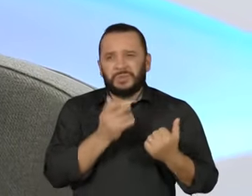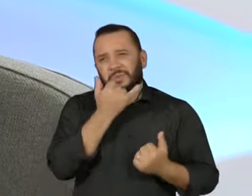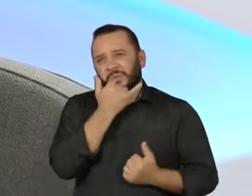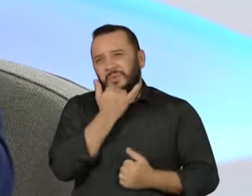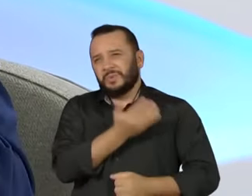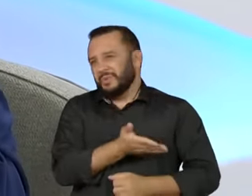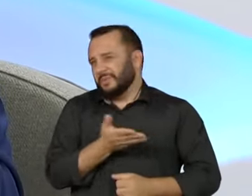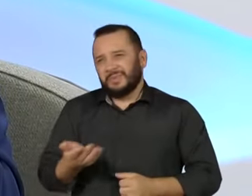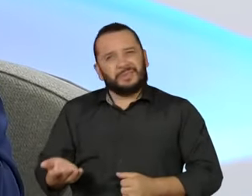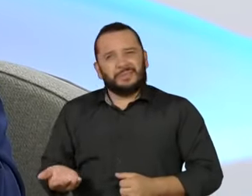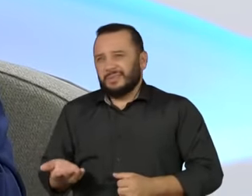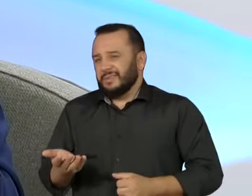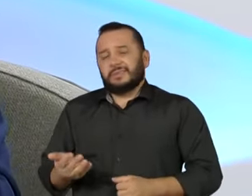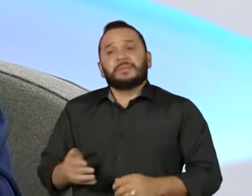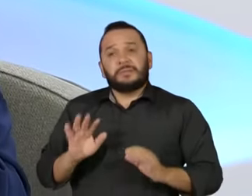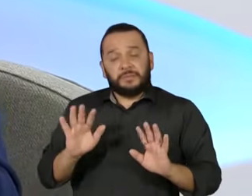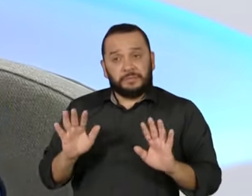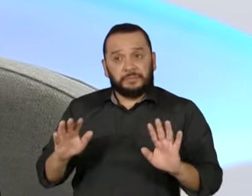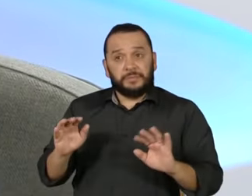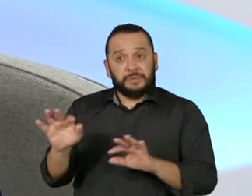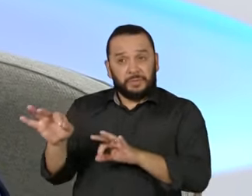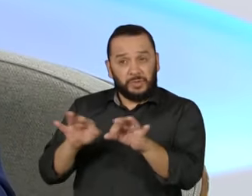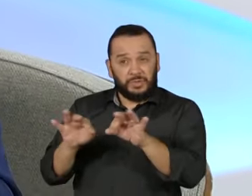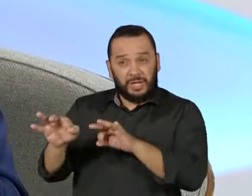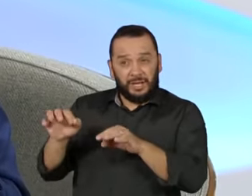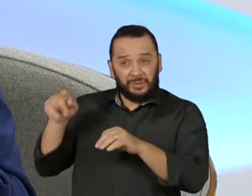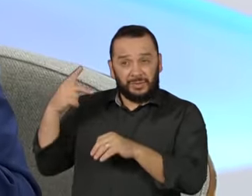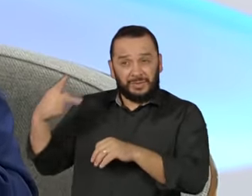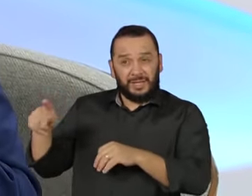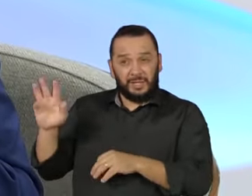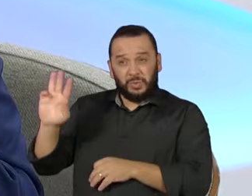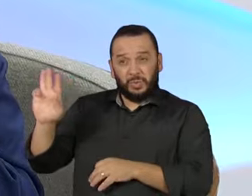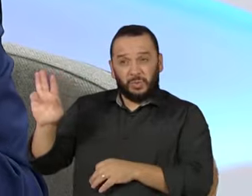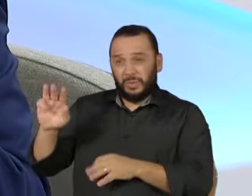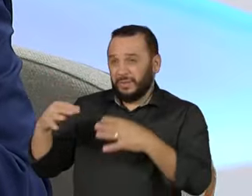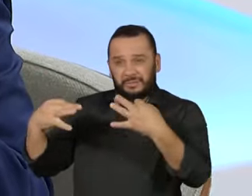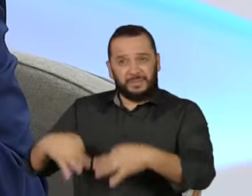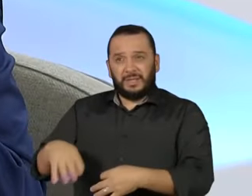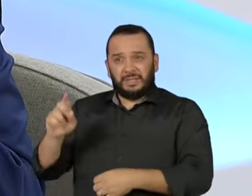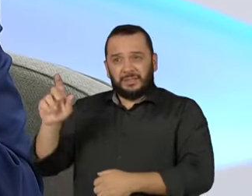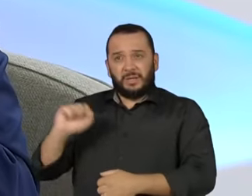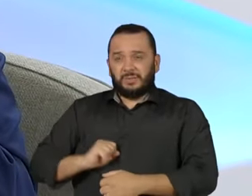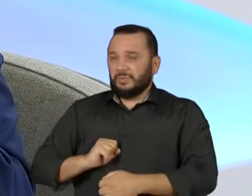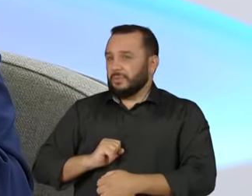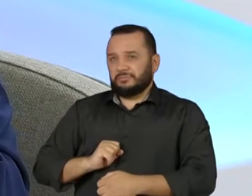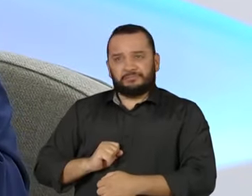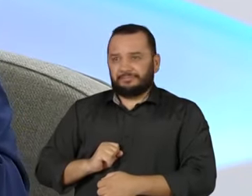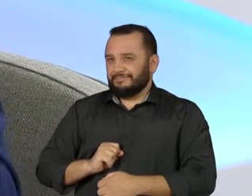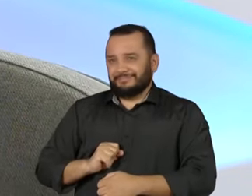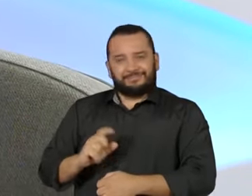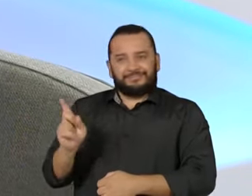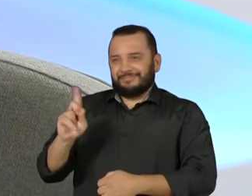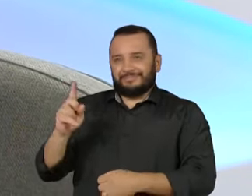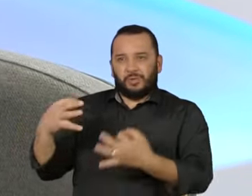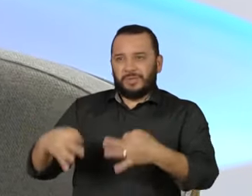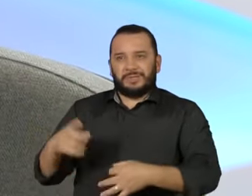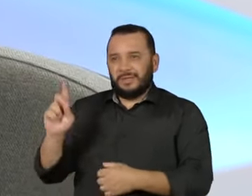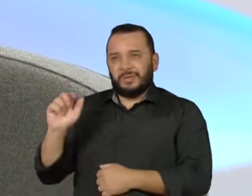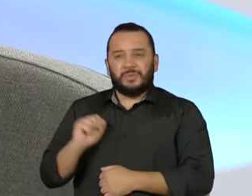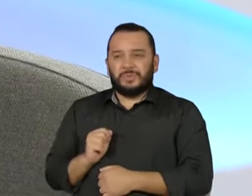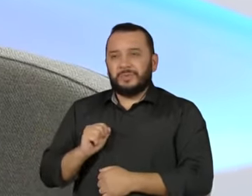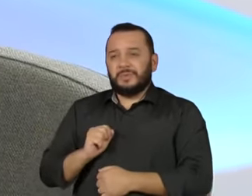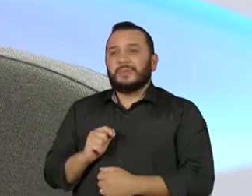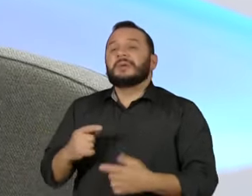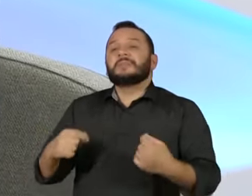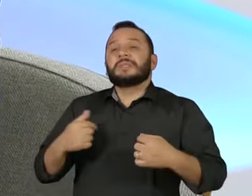Se for colocado, sabe, nós vamos prestar atenção, né? Mas não é isso que está sendo discutido com o país. Na verdade, o está sendo discutido